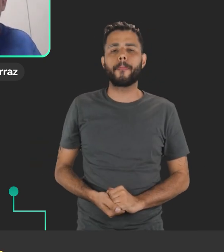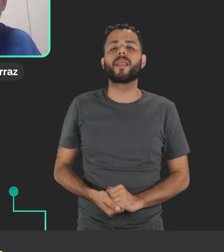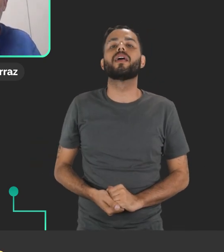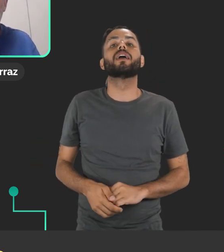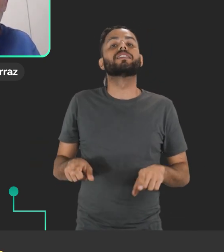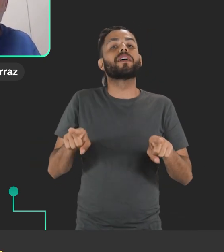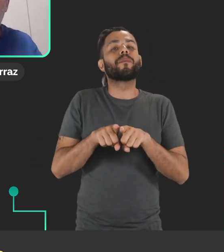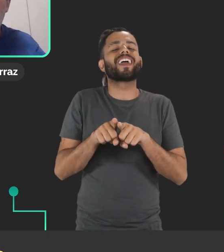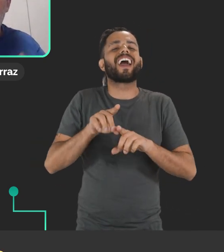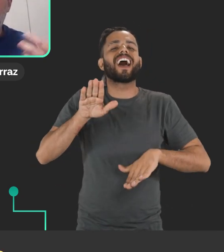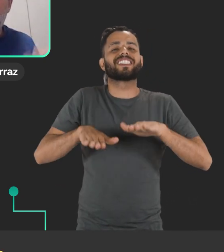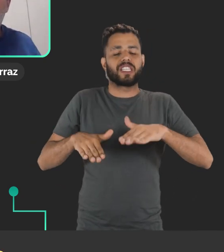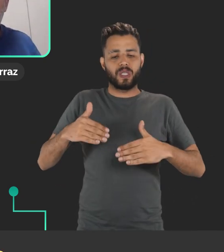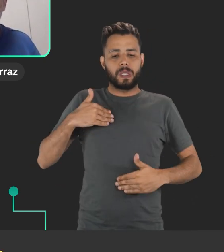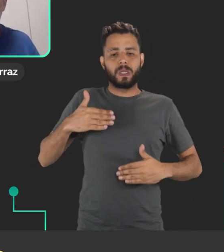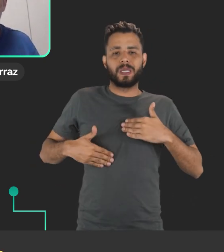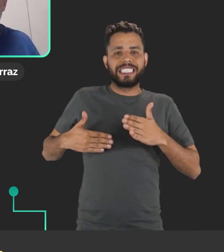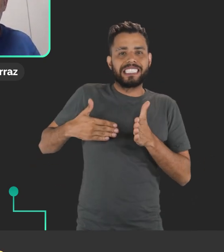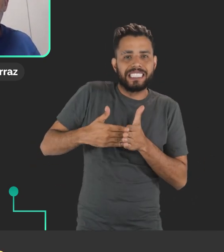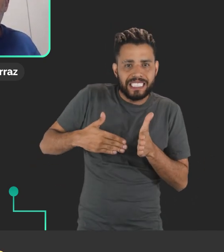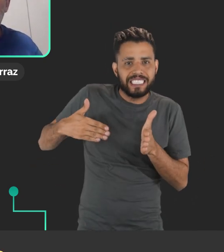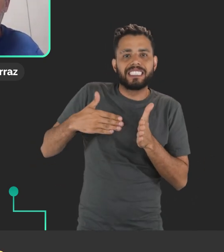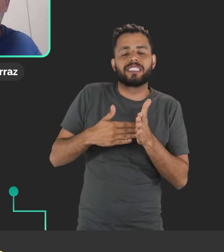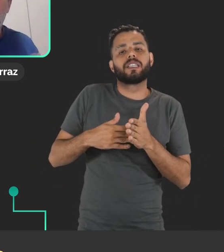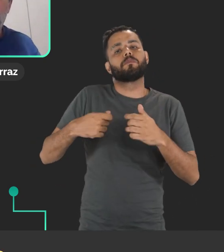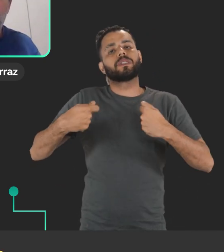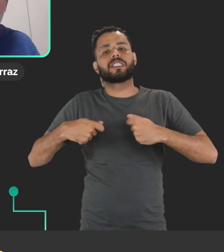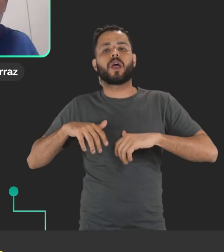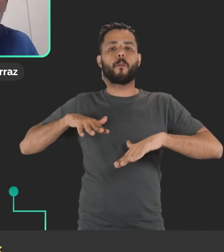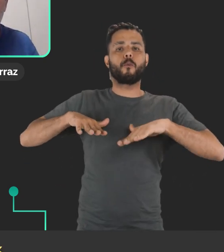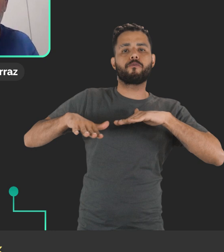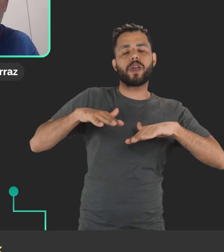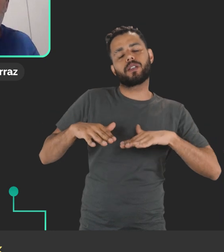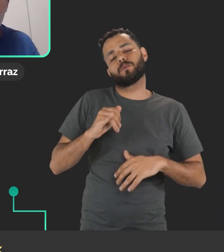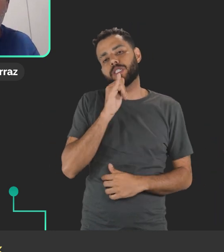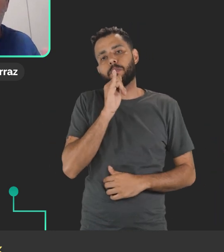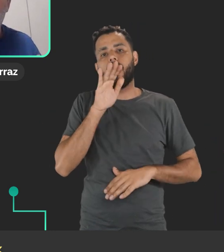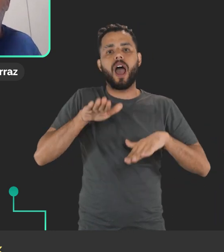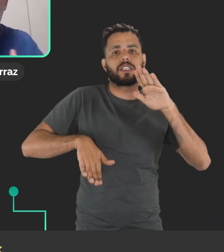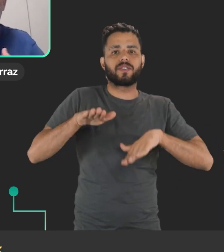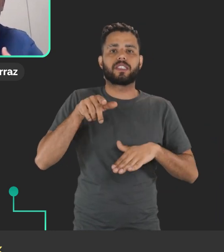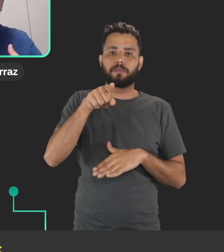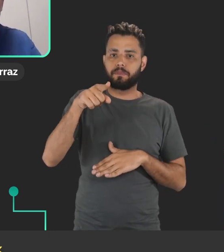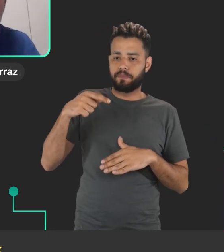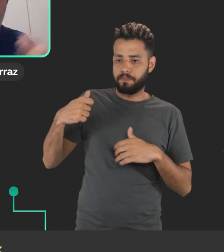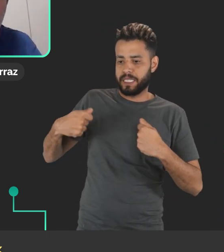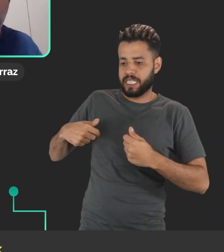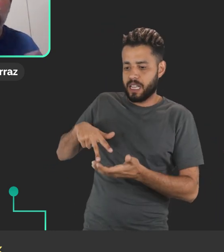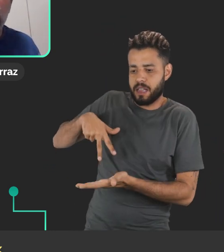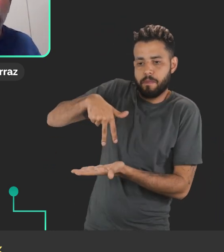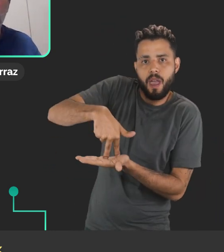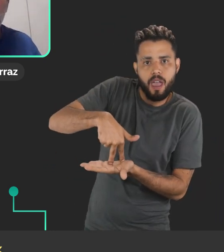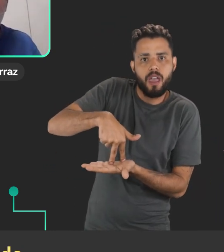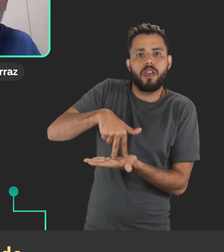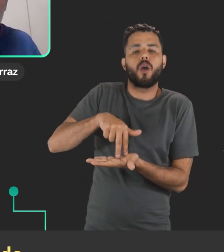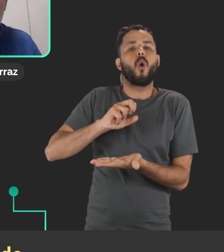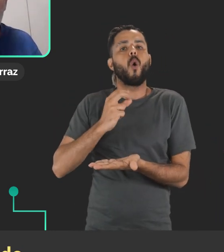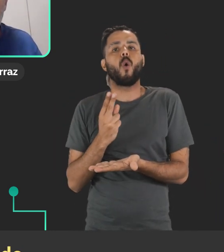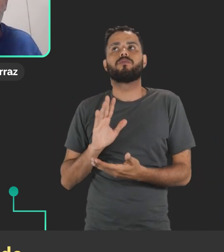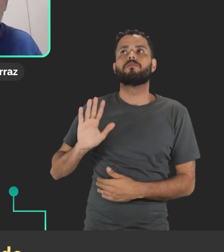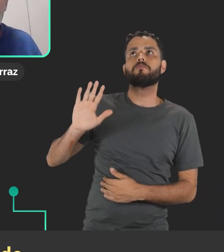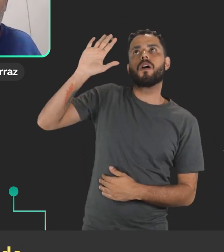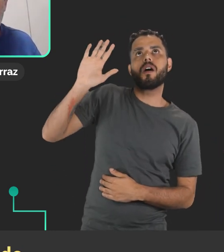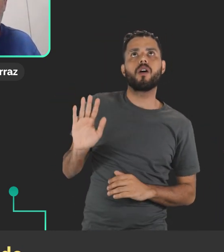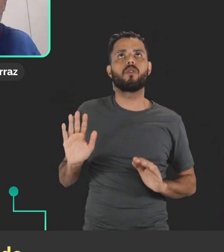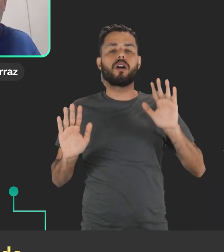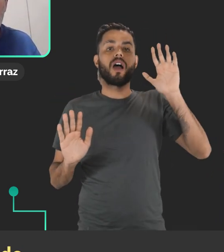Limitações motoras, muitas vezes elas exigem movimentos específicos, Talvez você tenha que estar de pé ou talvez tenha que levantar a mão, então tudo